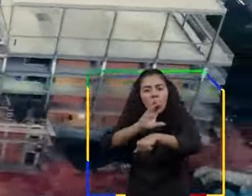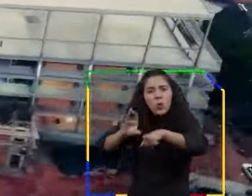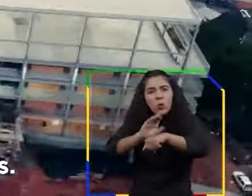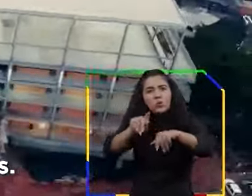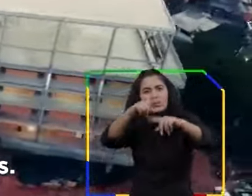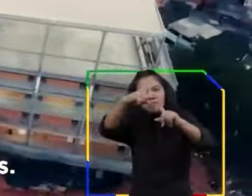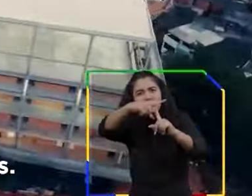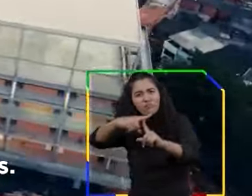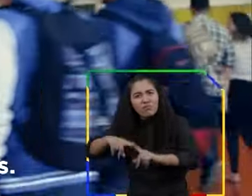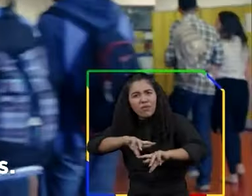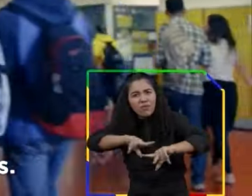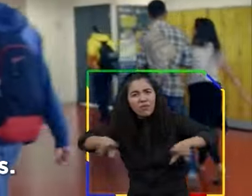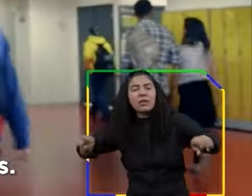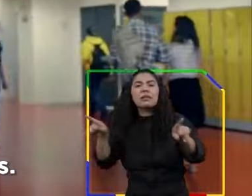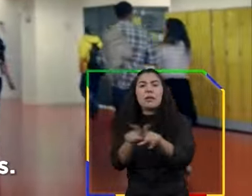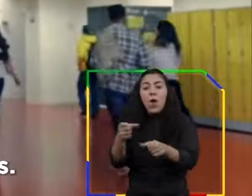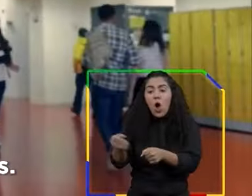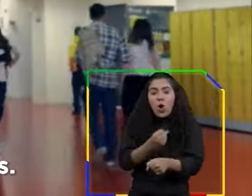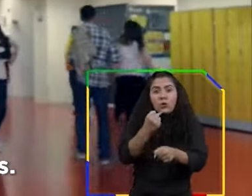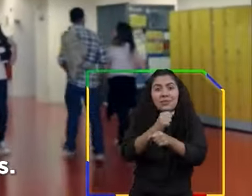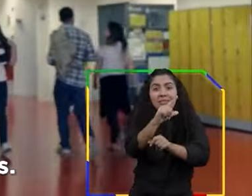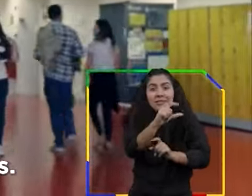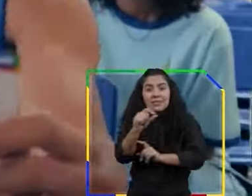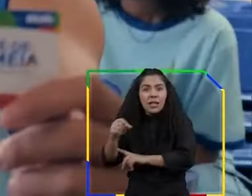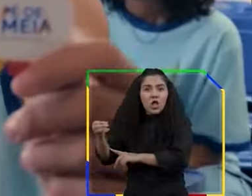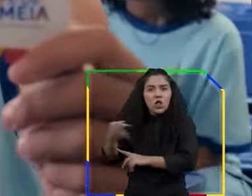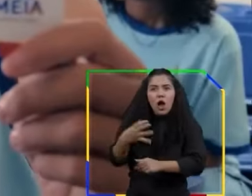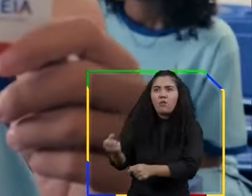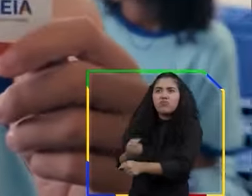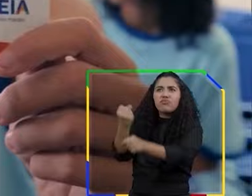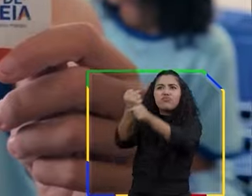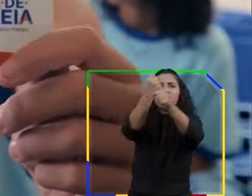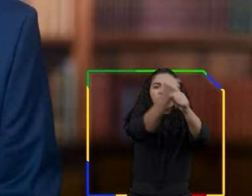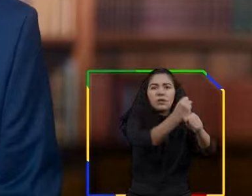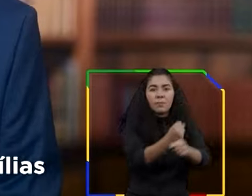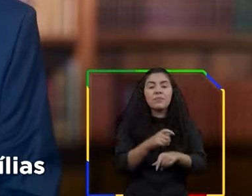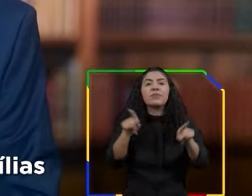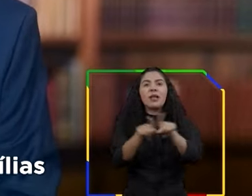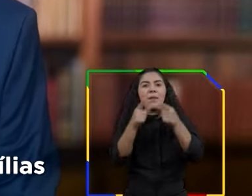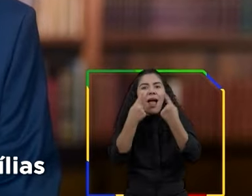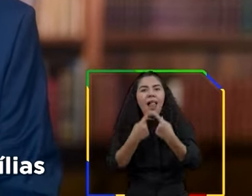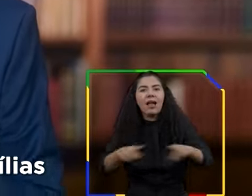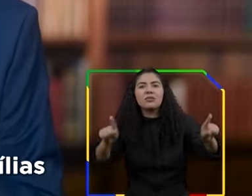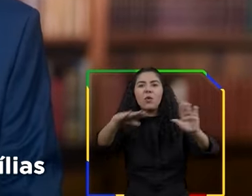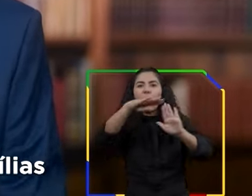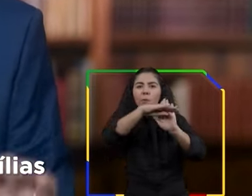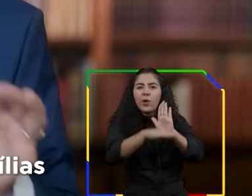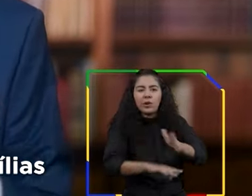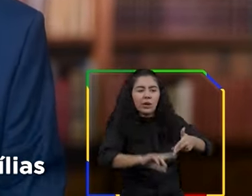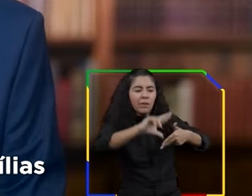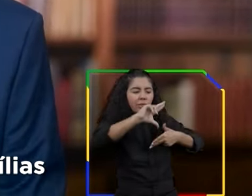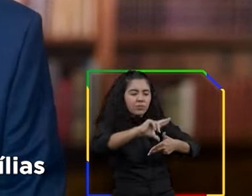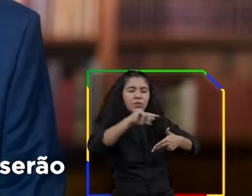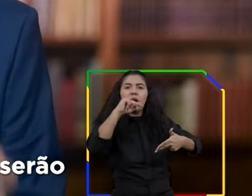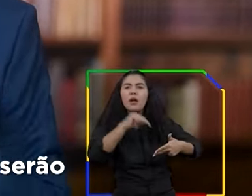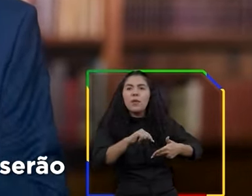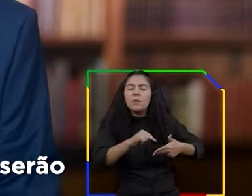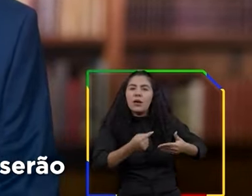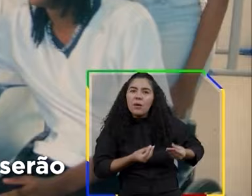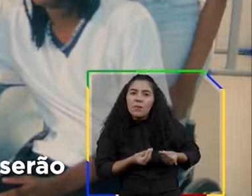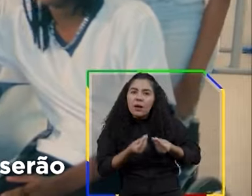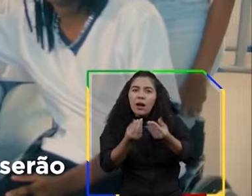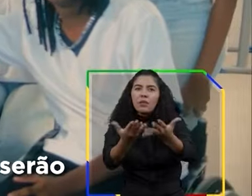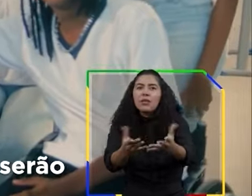estamos abrindo 100 novos institutos federais. Lançamos o Pé de Meia, uma poupança para dar às famílias a